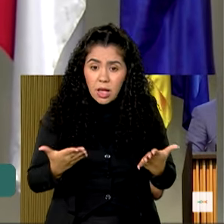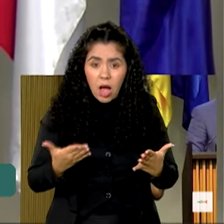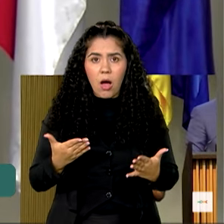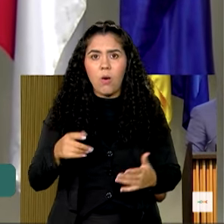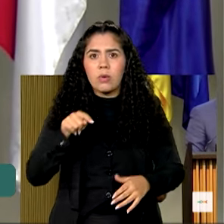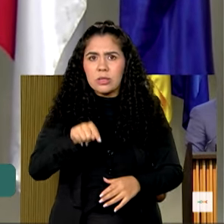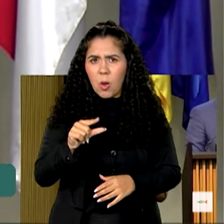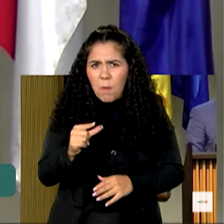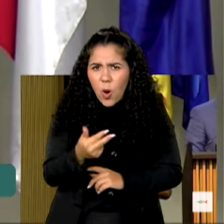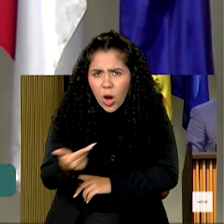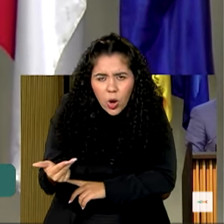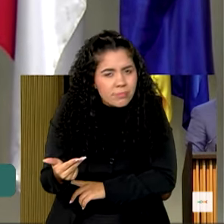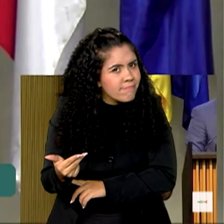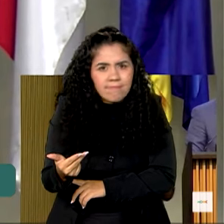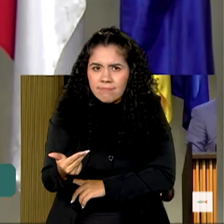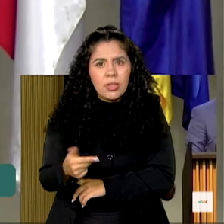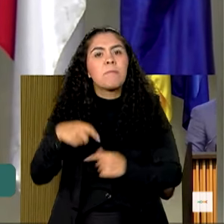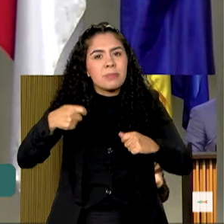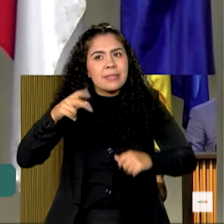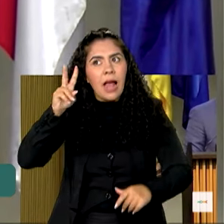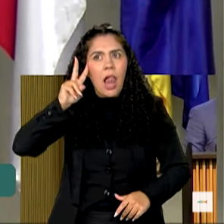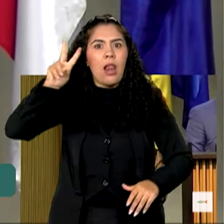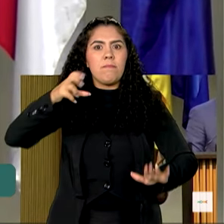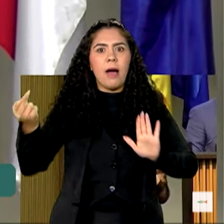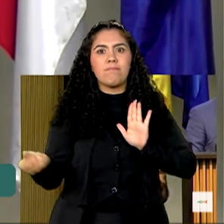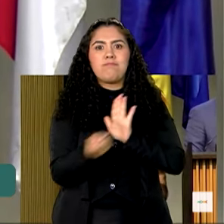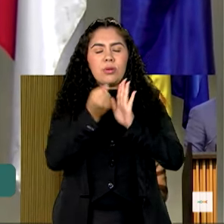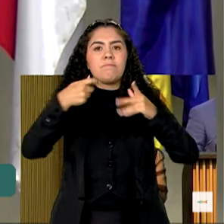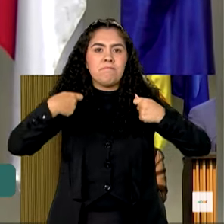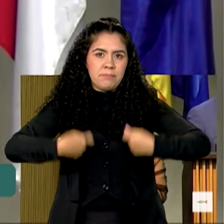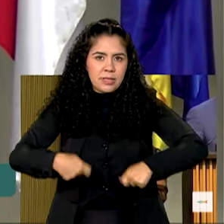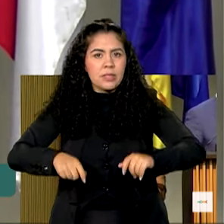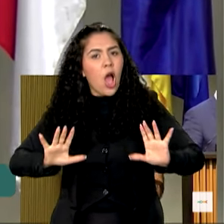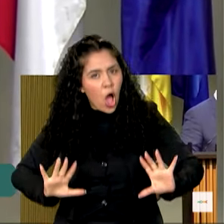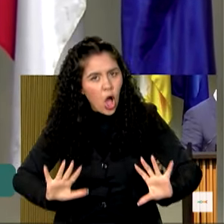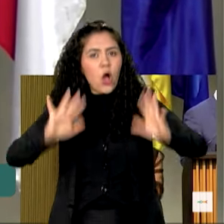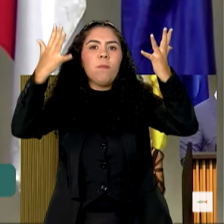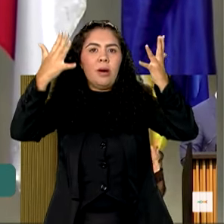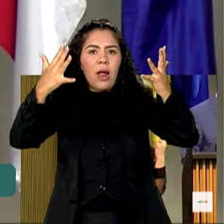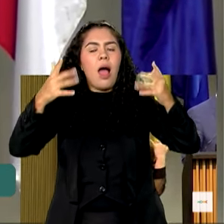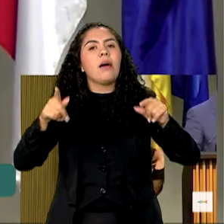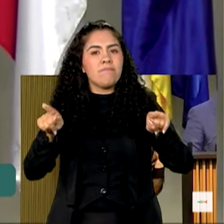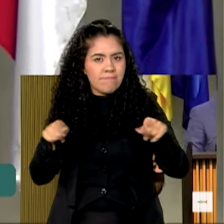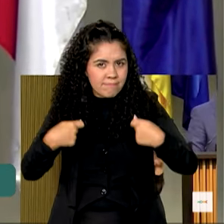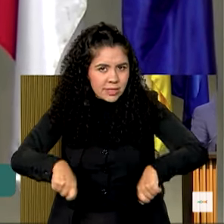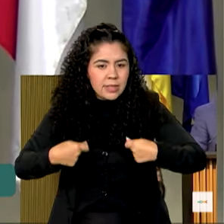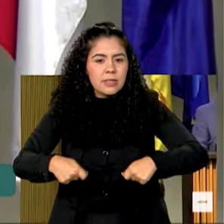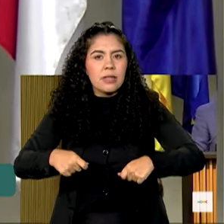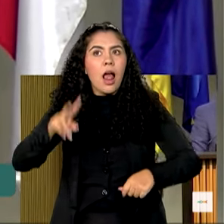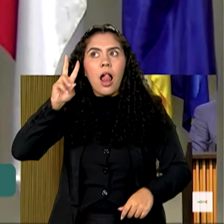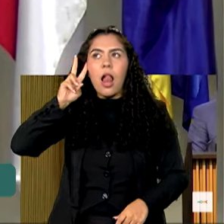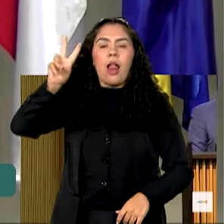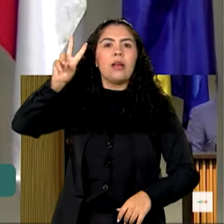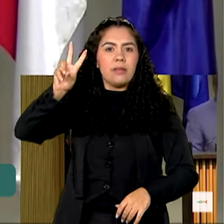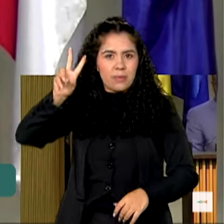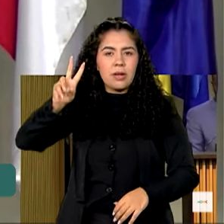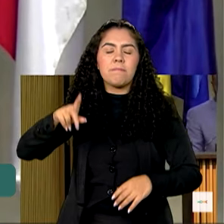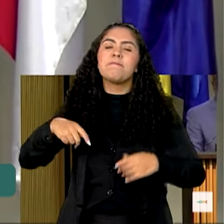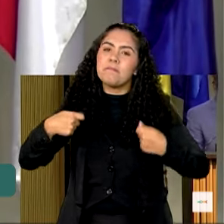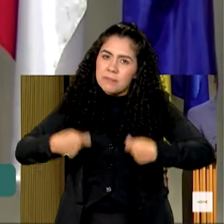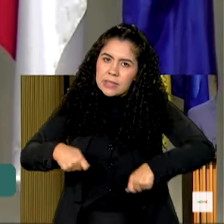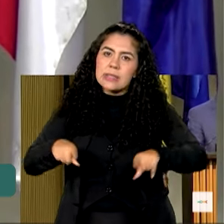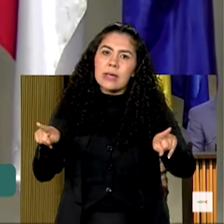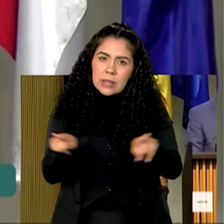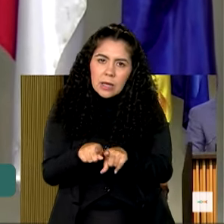pouca coisa, isso é algo para ser lembrado, isso é algo para ser comemorado, celebrado, rememorado e deve,